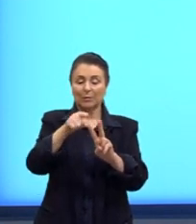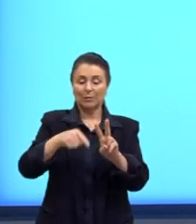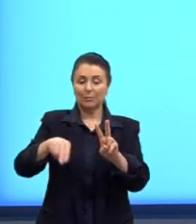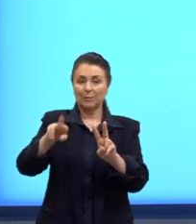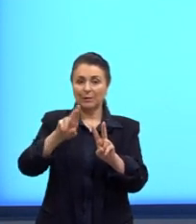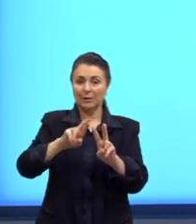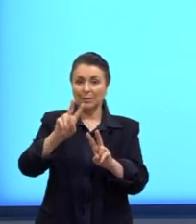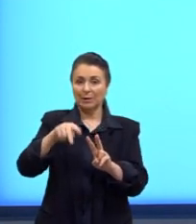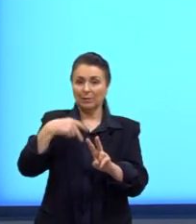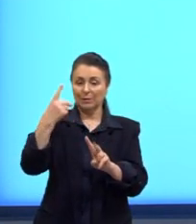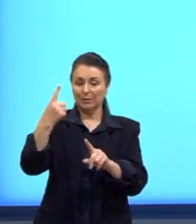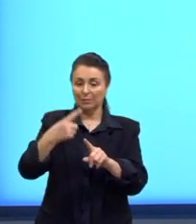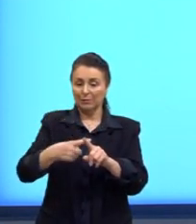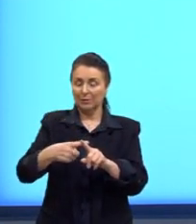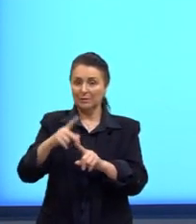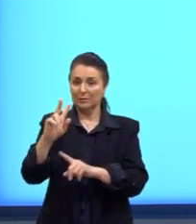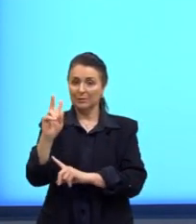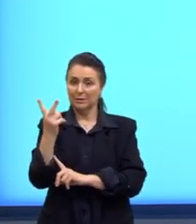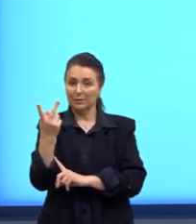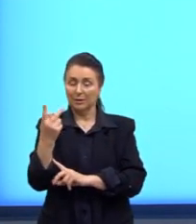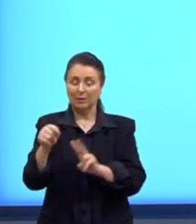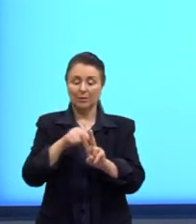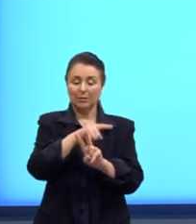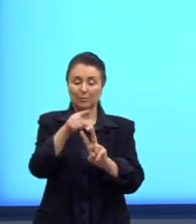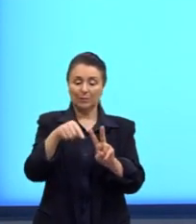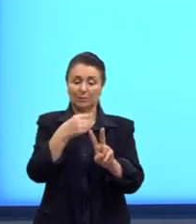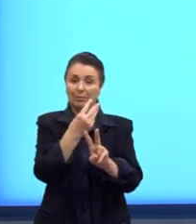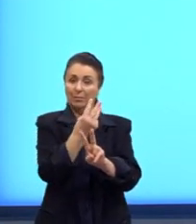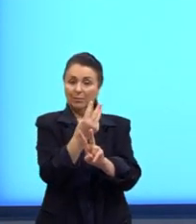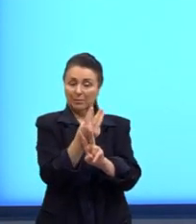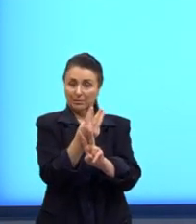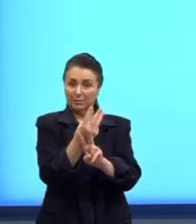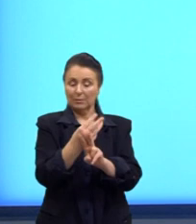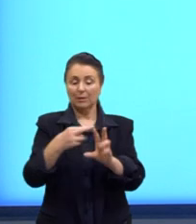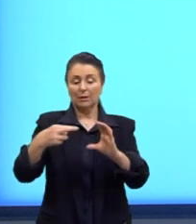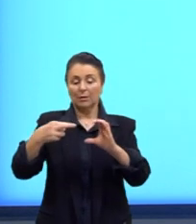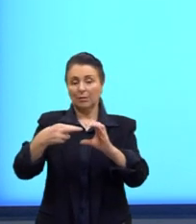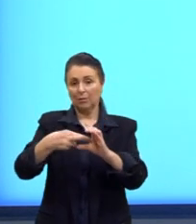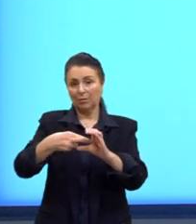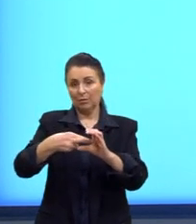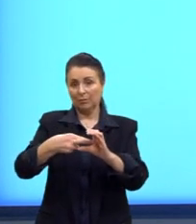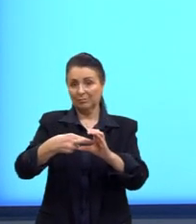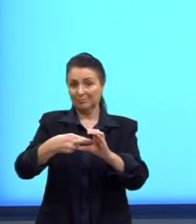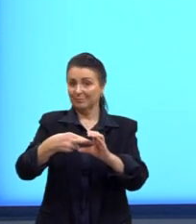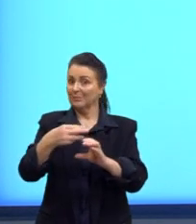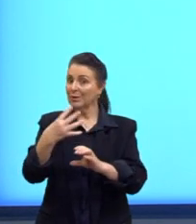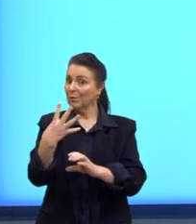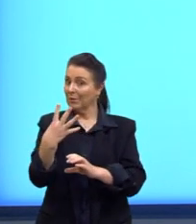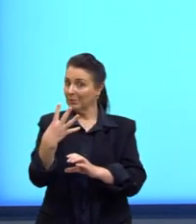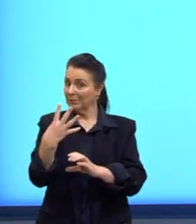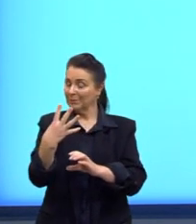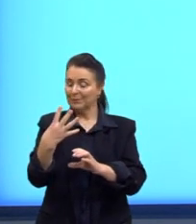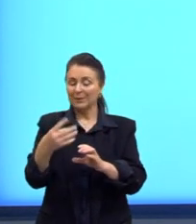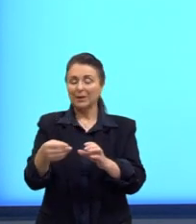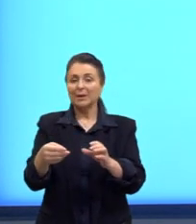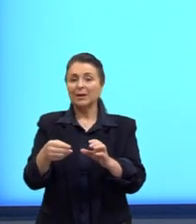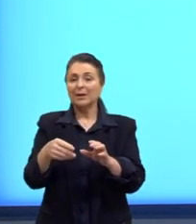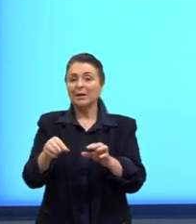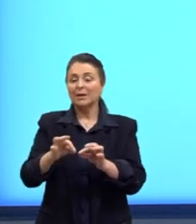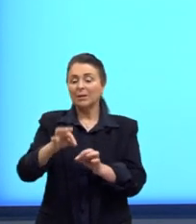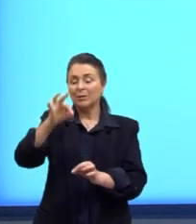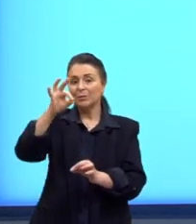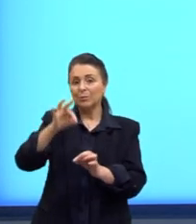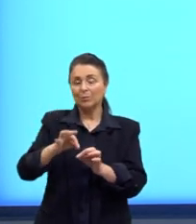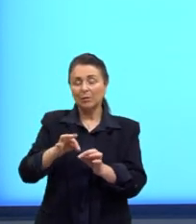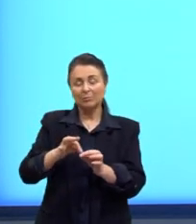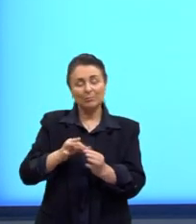quadrado vezes h. O pi continua sendo 3, o raio agora de 4 milímetros, e a altura